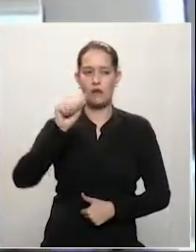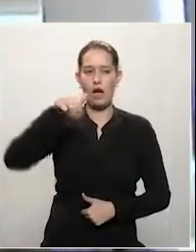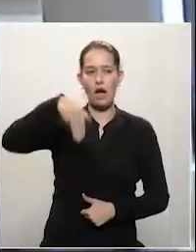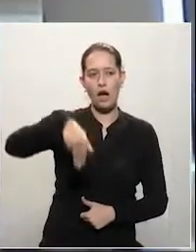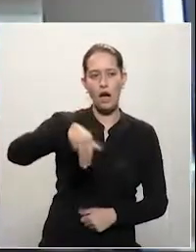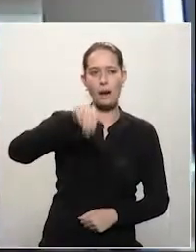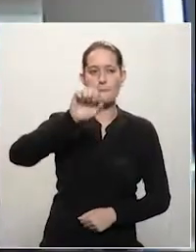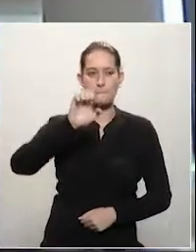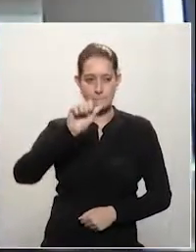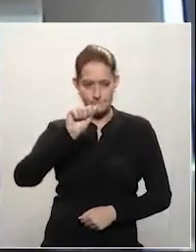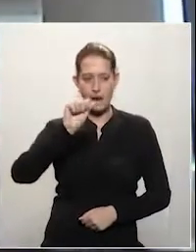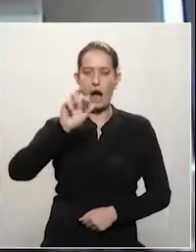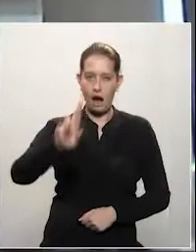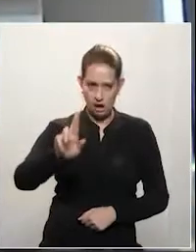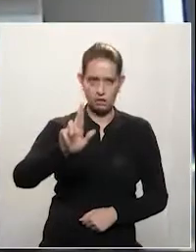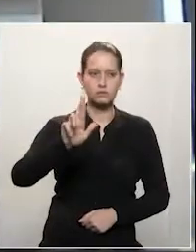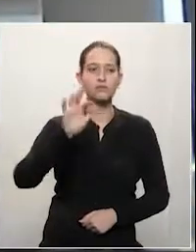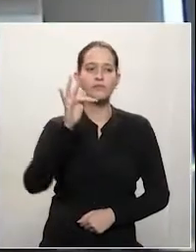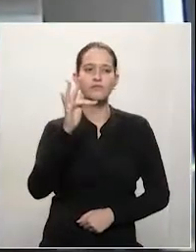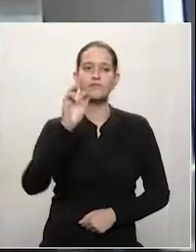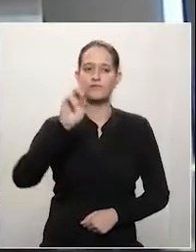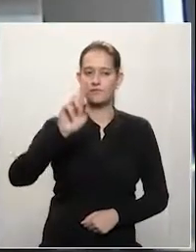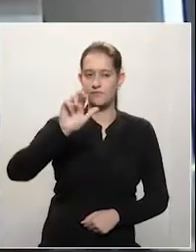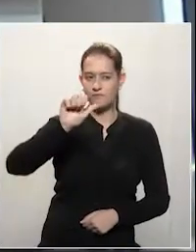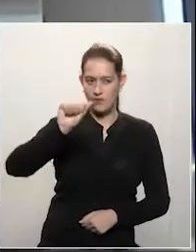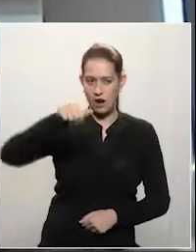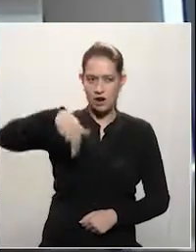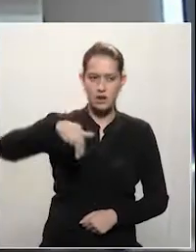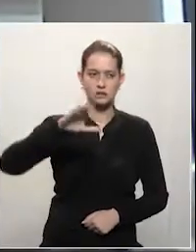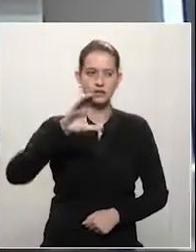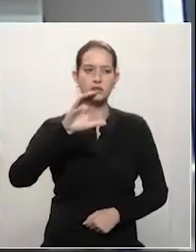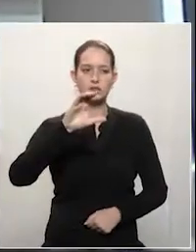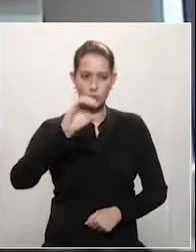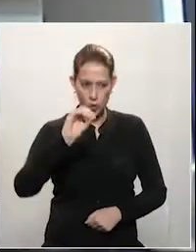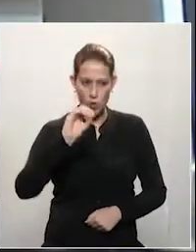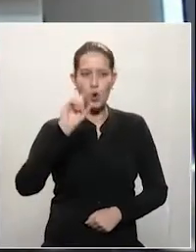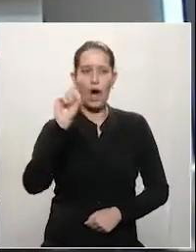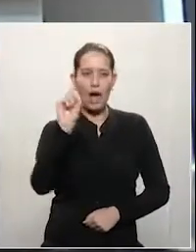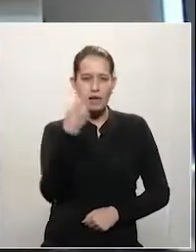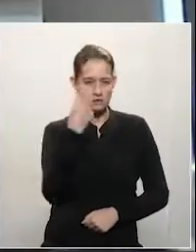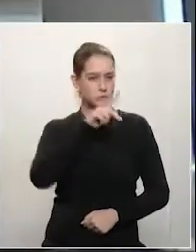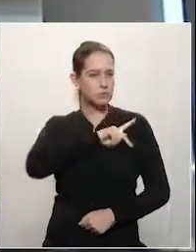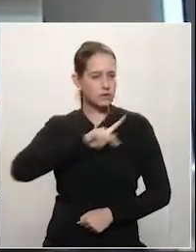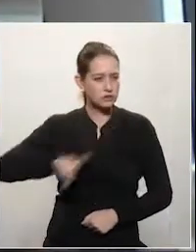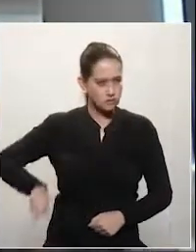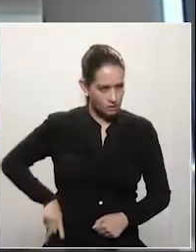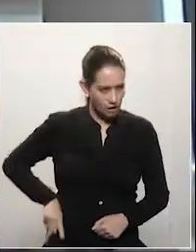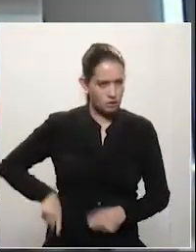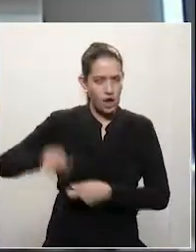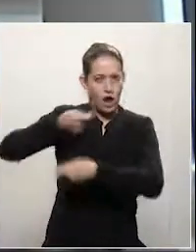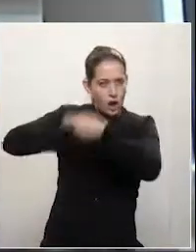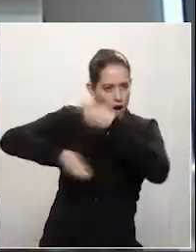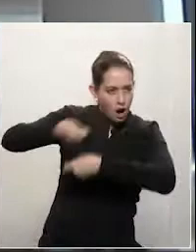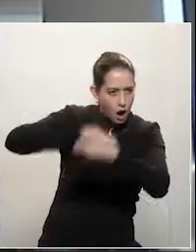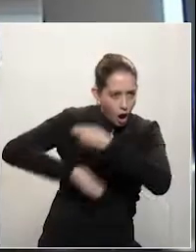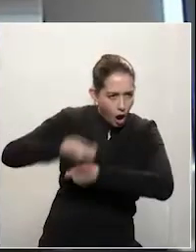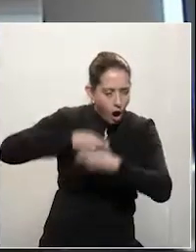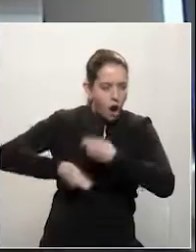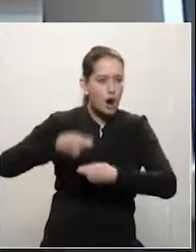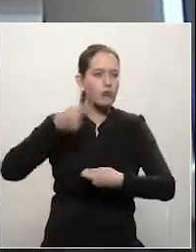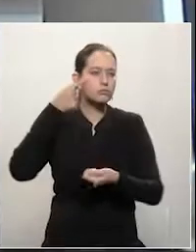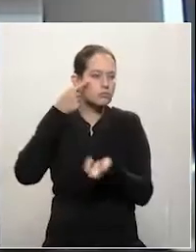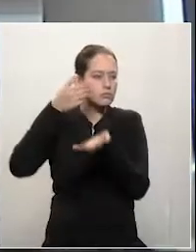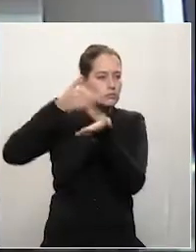com uma equipe de economistas, majoritariamente da social-democracia brasileira, de Mar Baixa, Perso Arida,